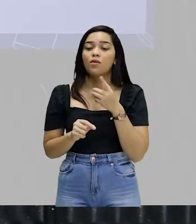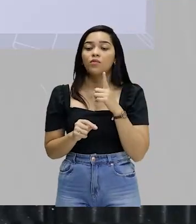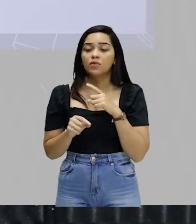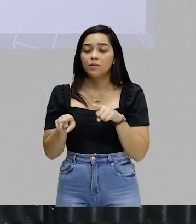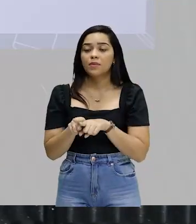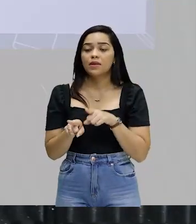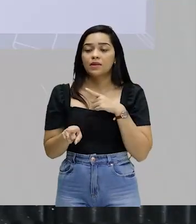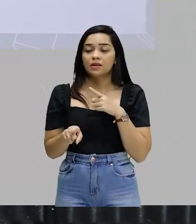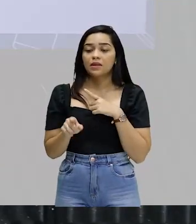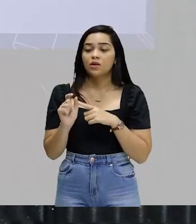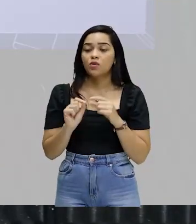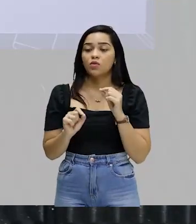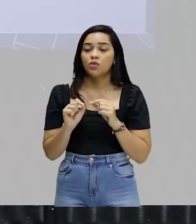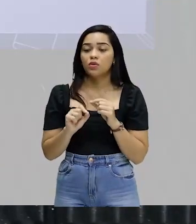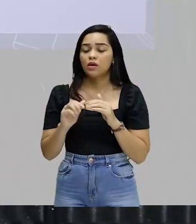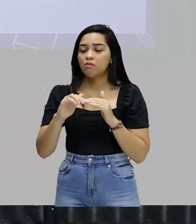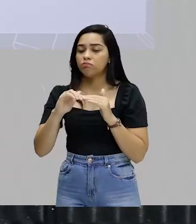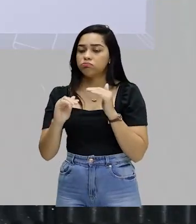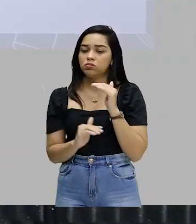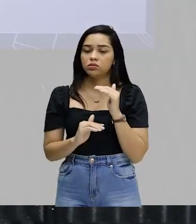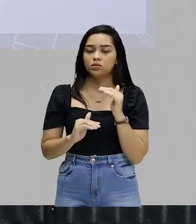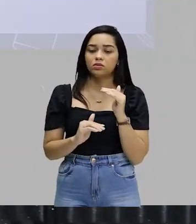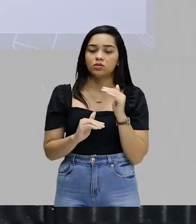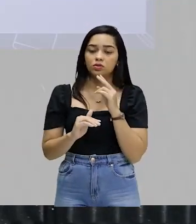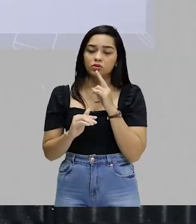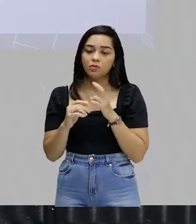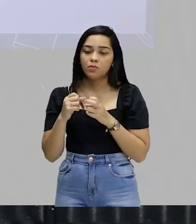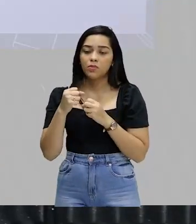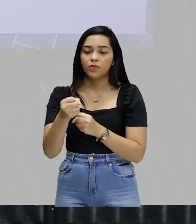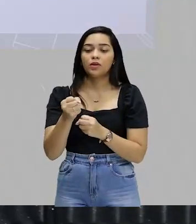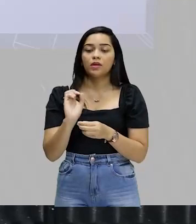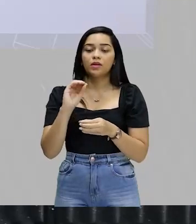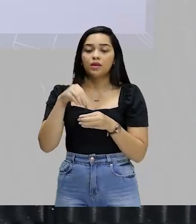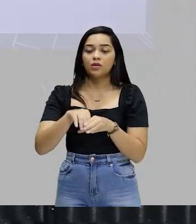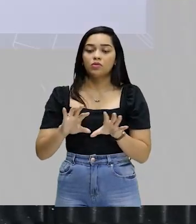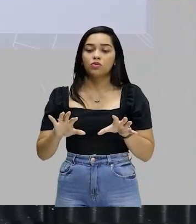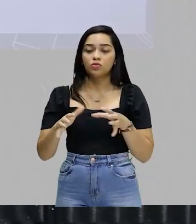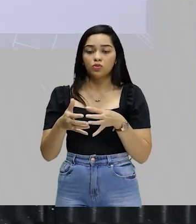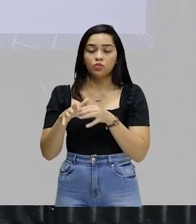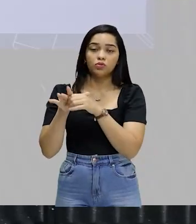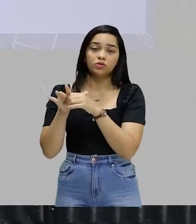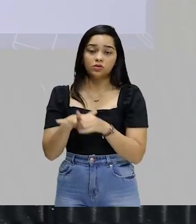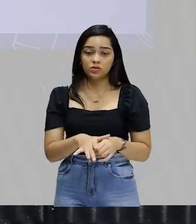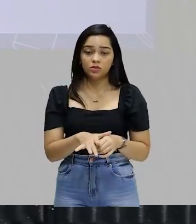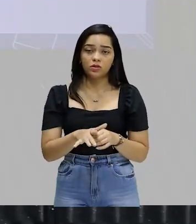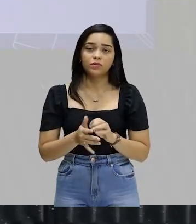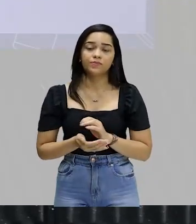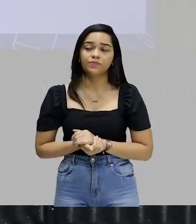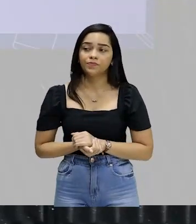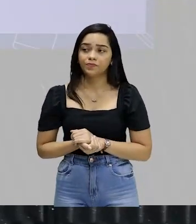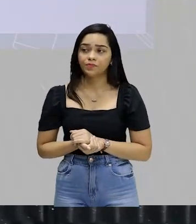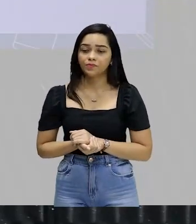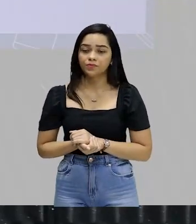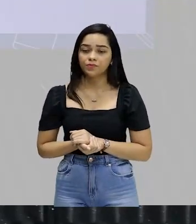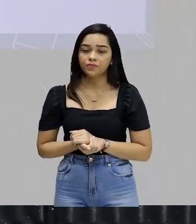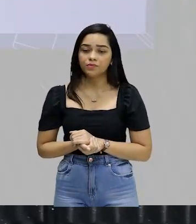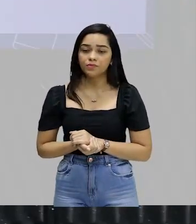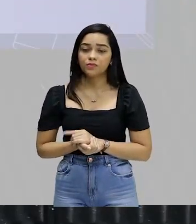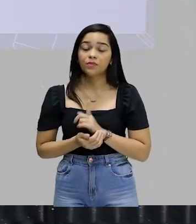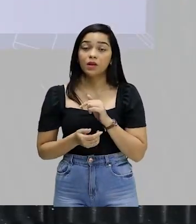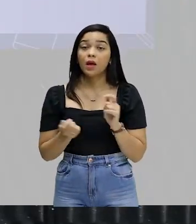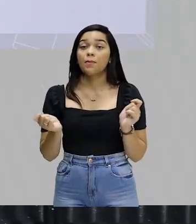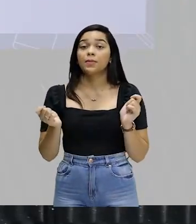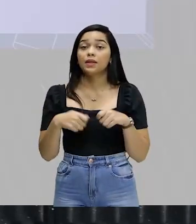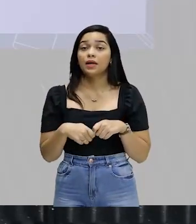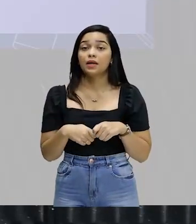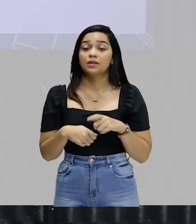que também existem dinâmicas desiguais de poder dentro dos próprios grupos discriminados. é a